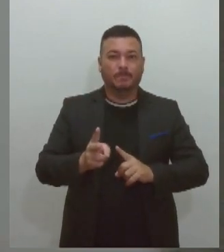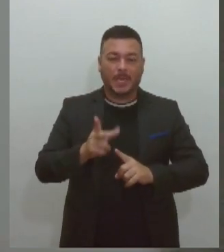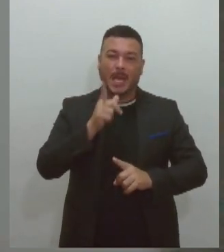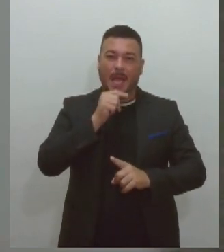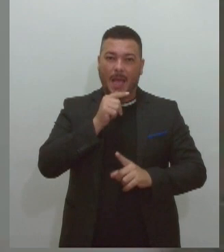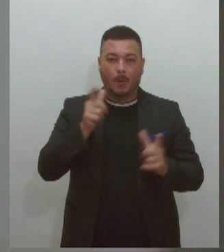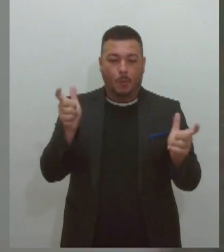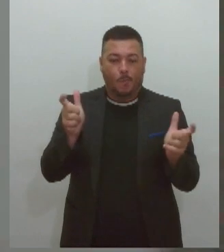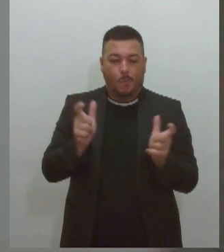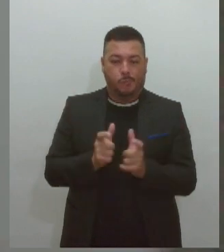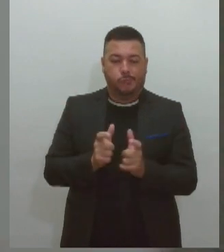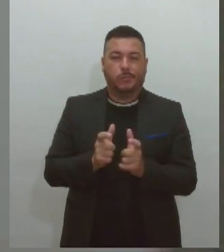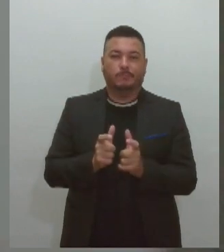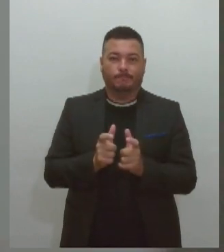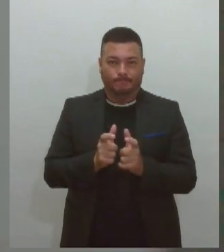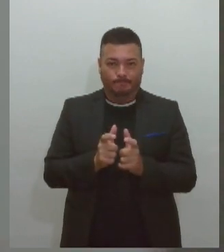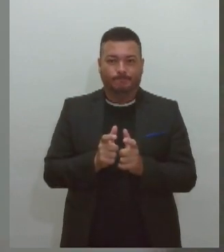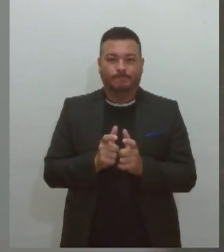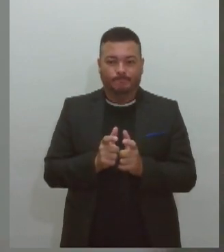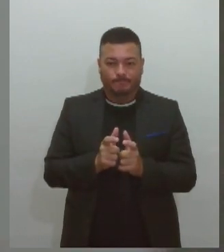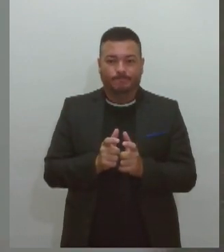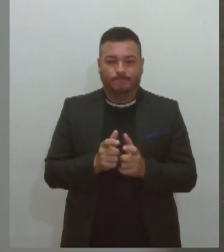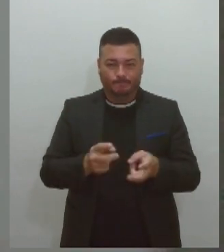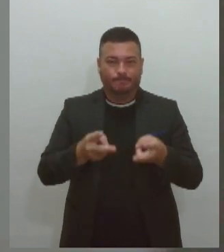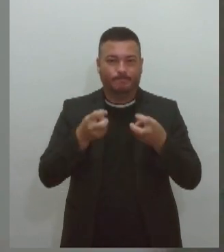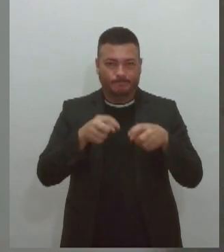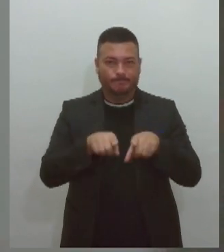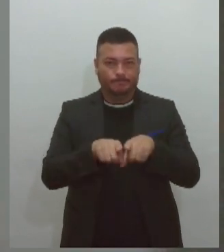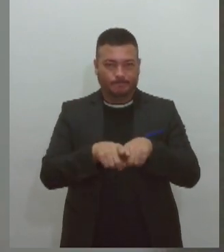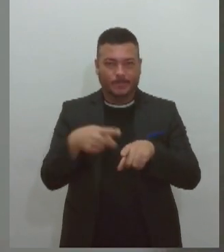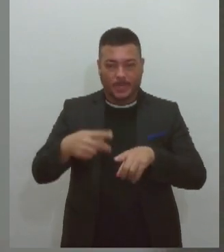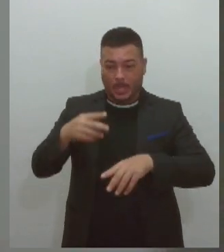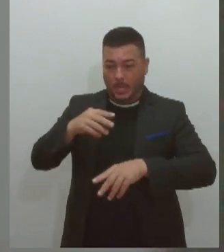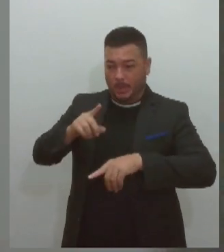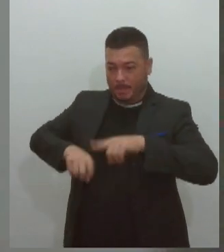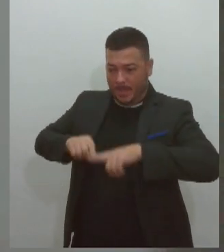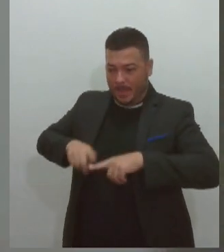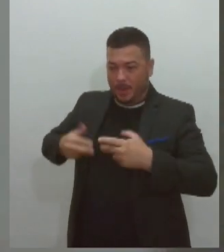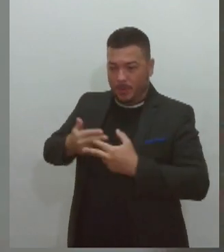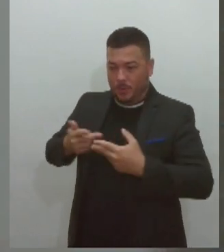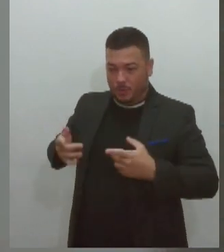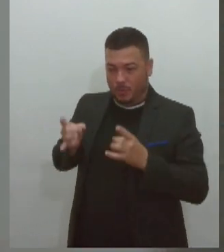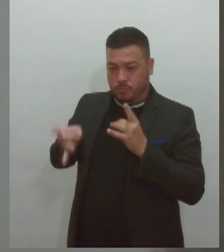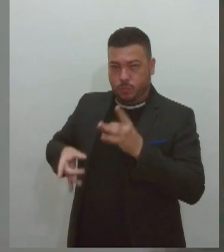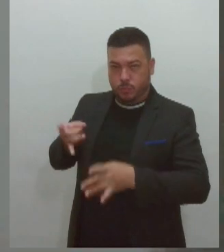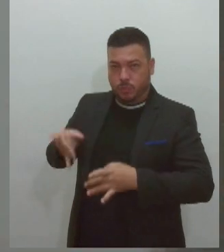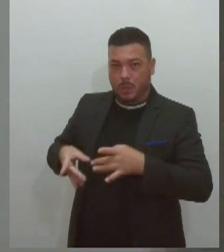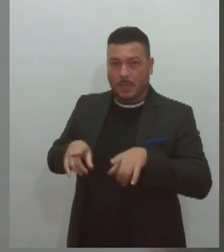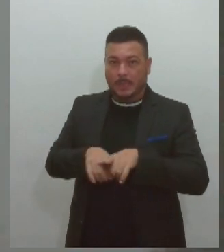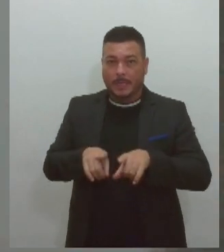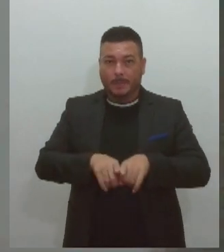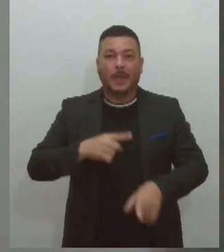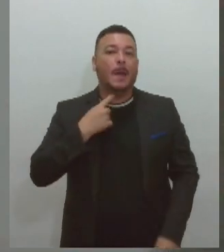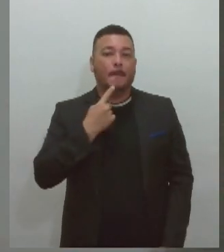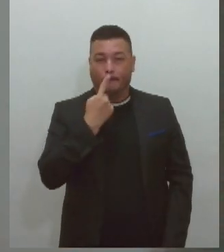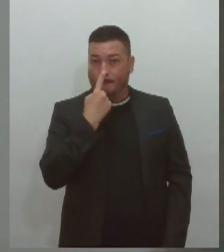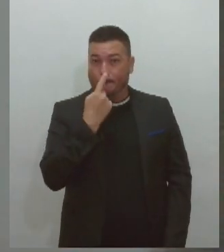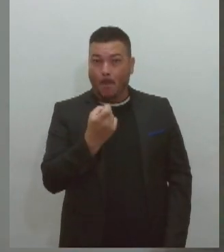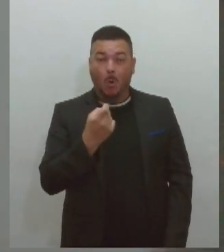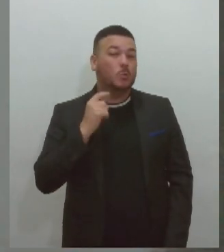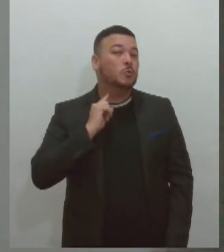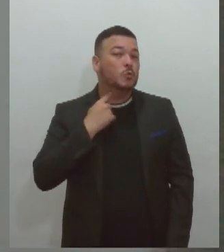também a gente vem aí não só com os resíduos sólidos, mas também com as questões da poluição nos nossos rios, né?